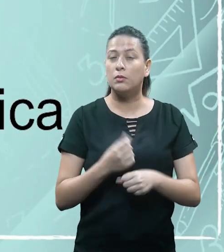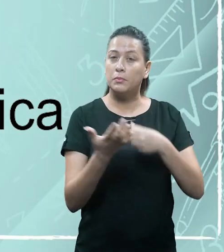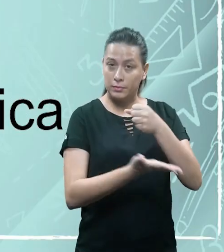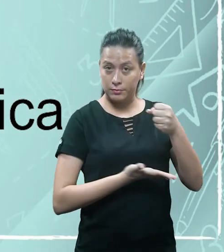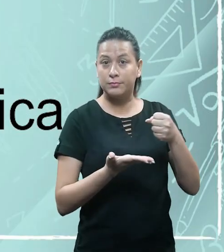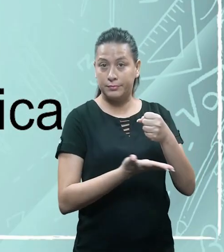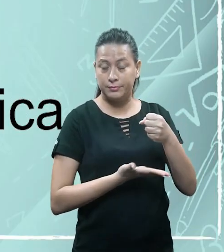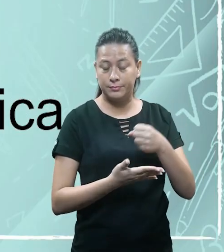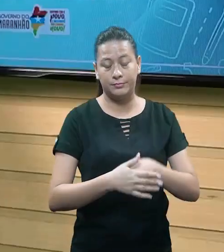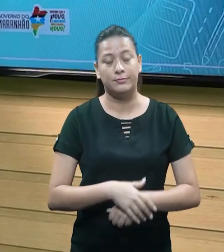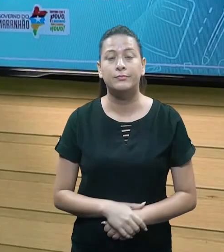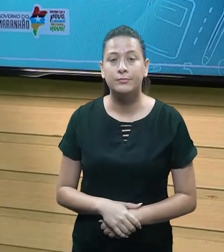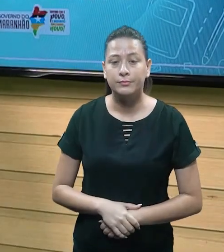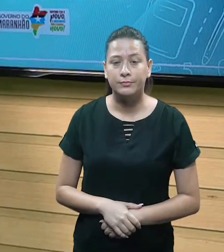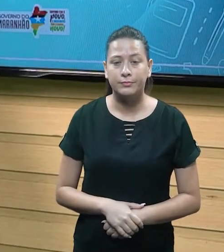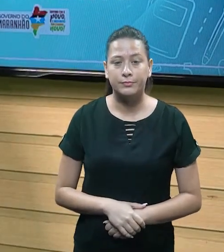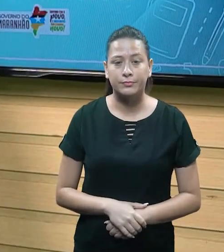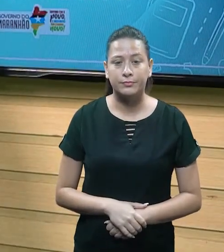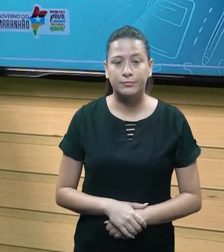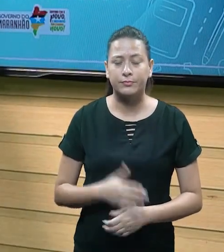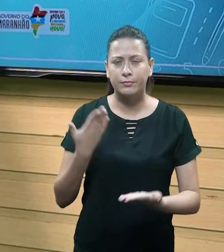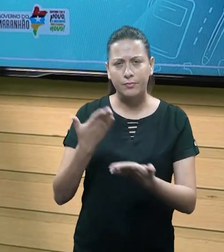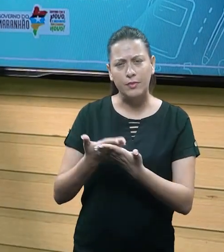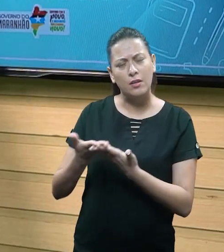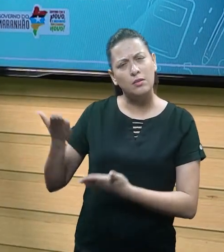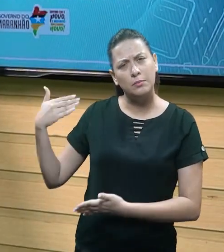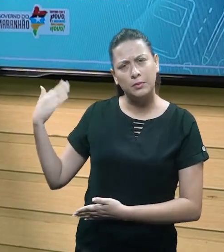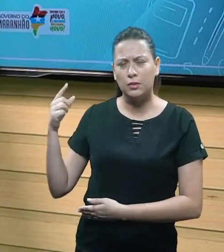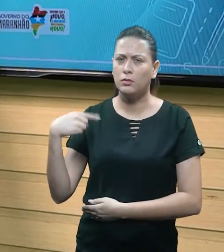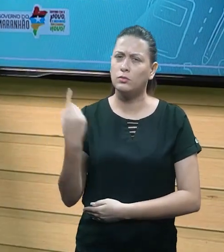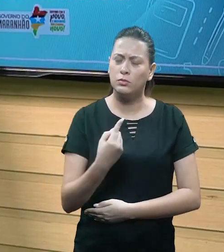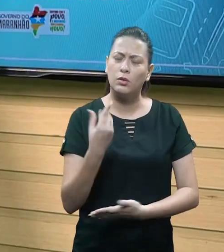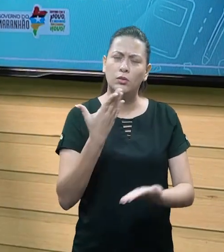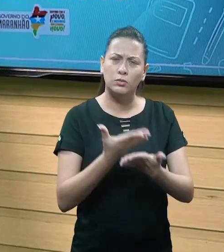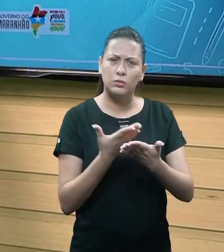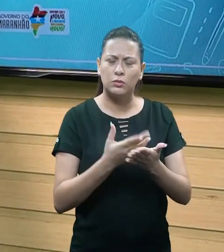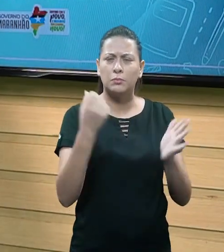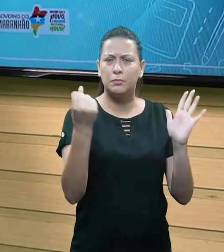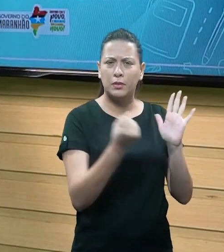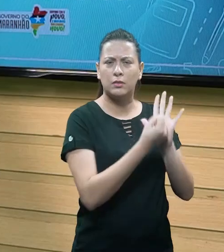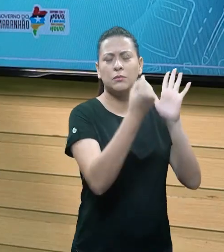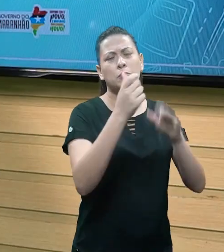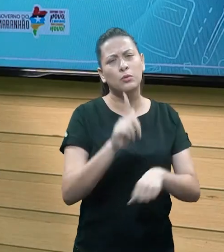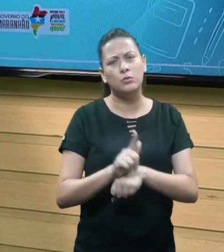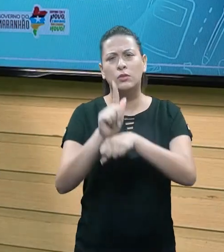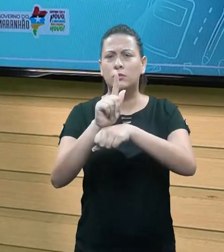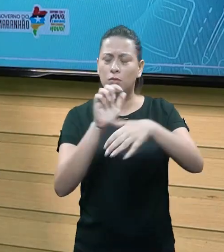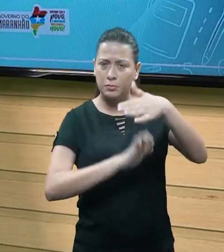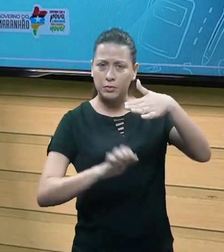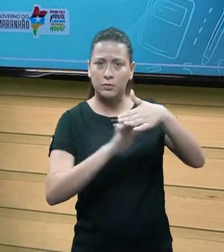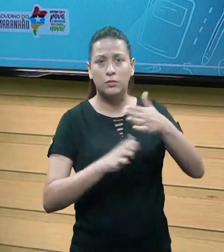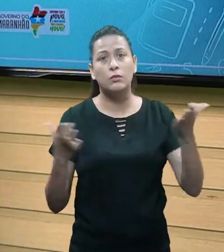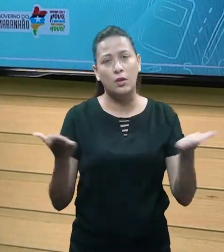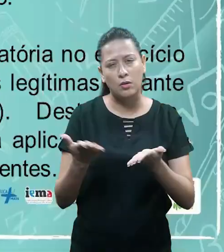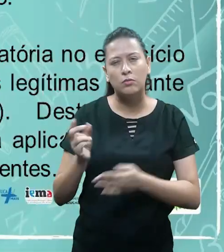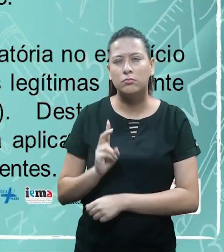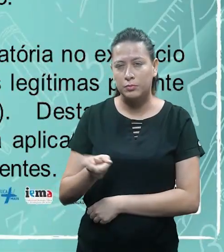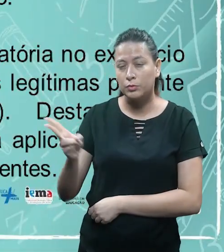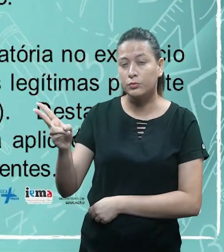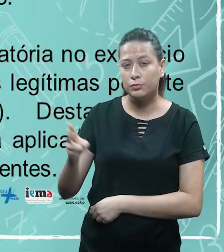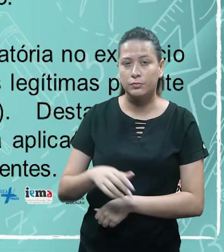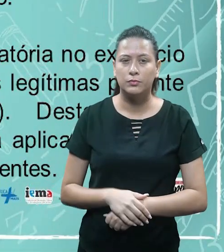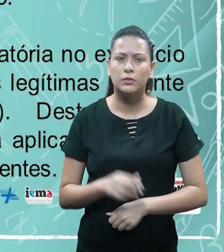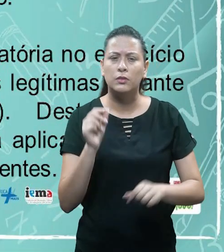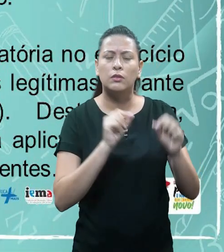básica, tá bom? Olá pessoal, nós estamos trabalhando esse patrimônio, trabalhamos gestão empresarial, então vamos dar uma continuidade e ver o que nós vamos ver hoje,